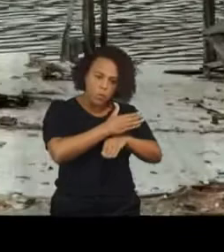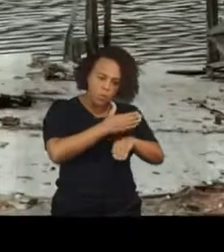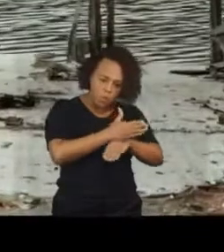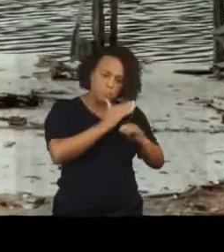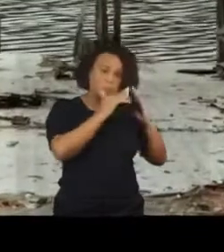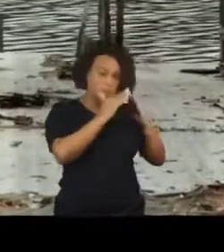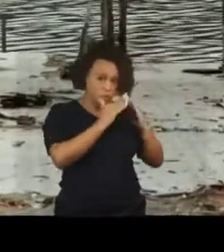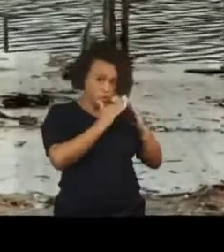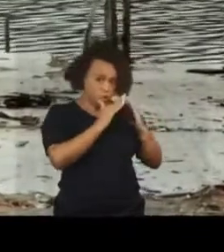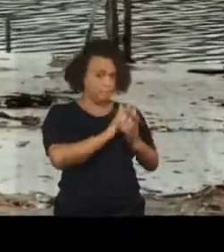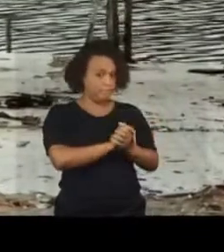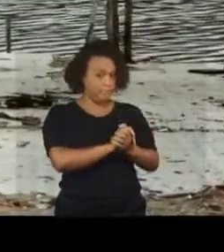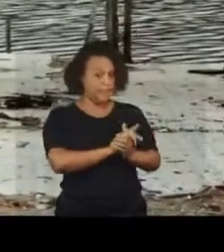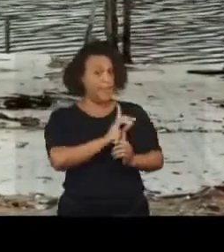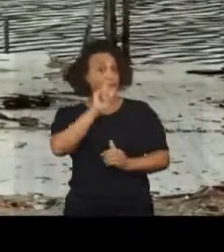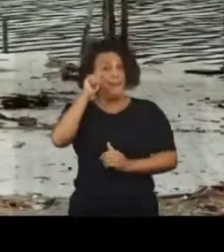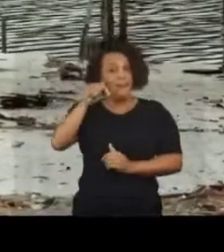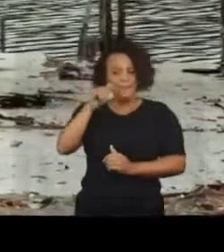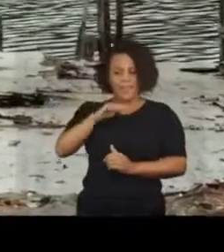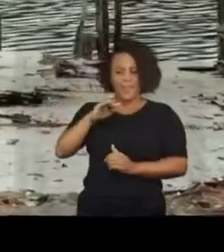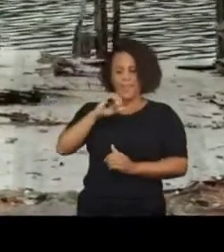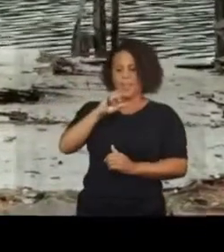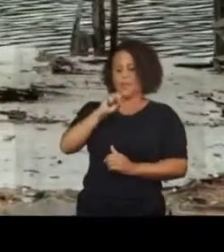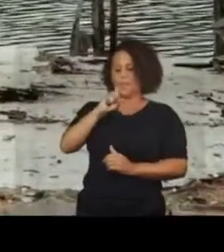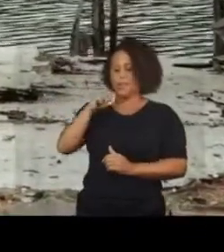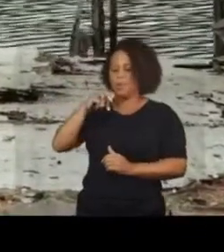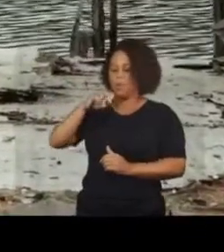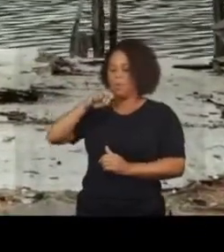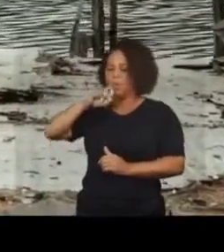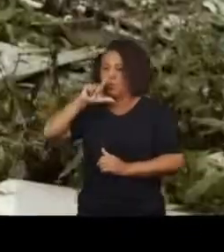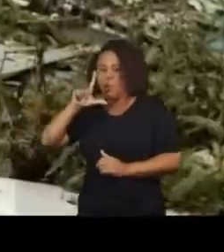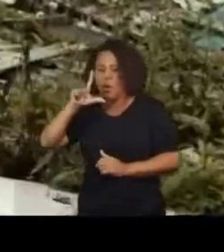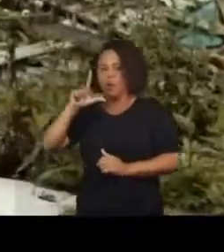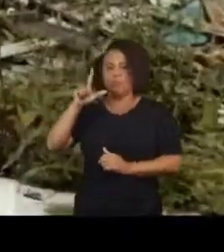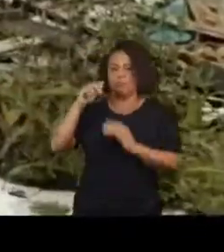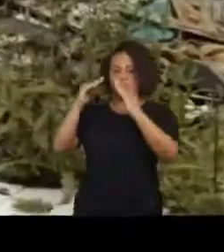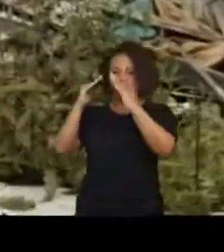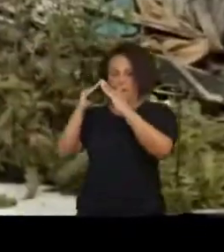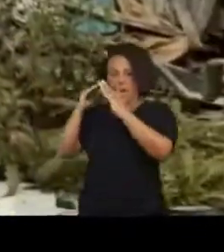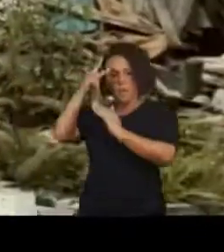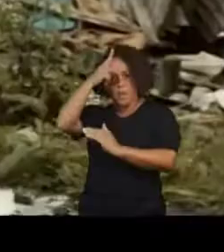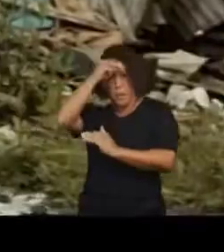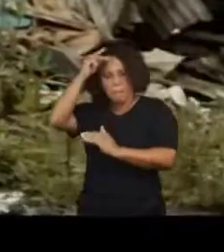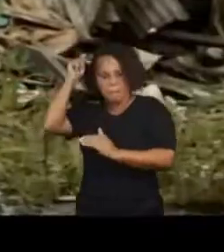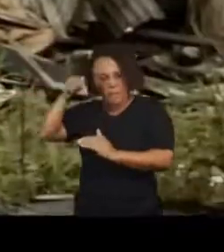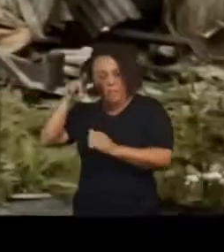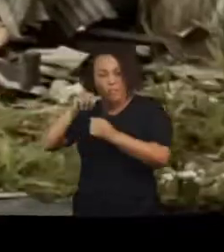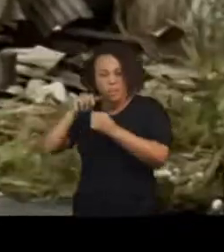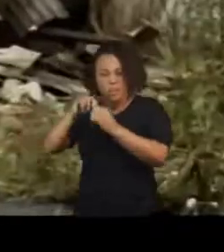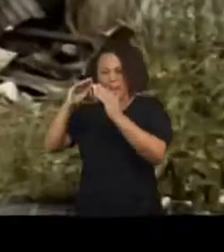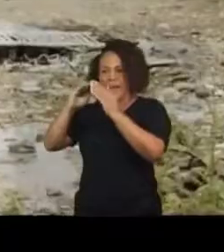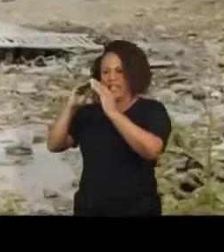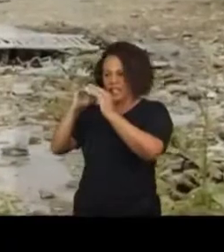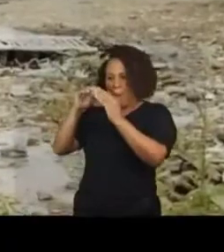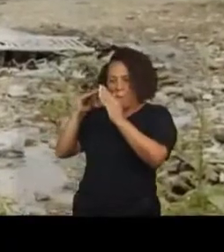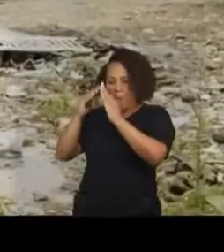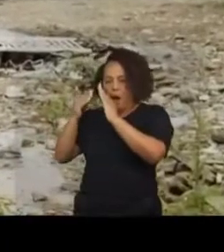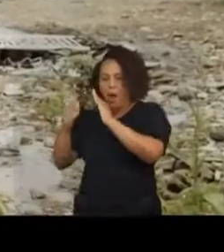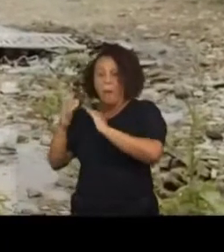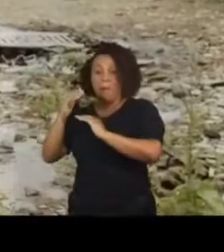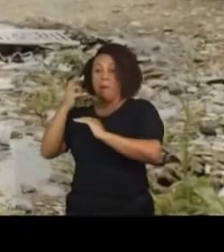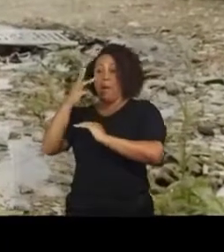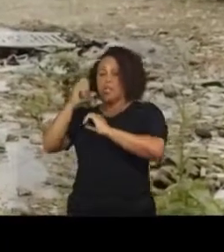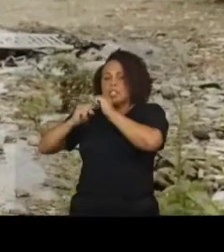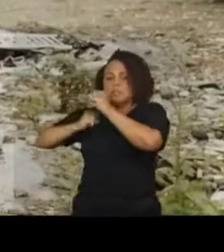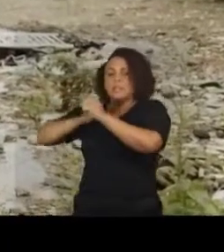movimento de moradia. Aqui é o Jardim São Manuel, a parte onde a prefeitura destruiu casas